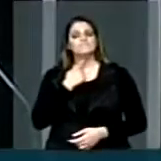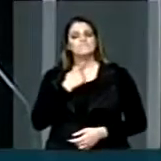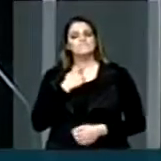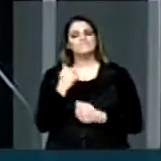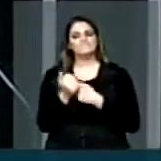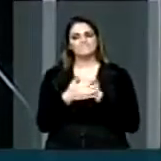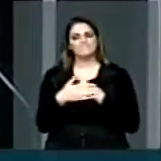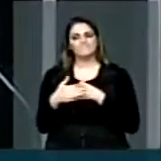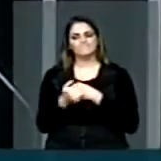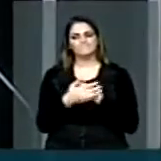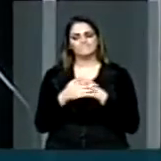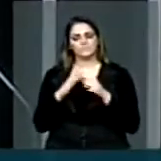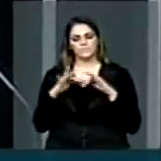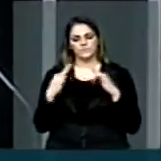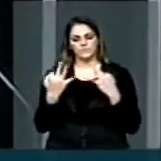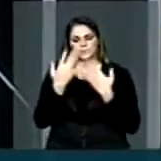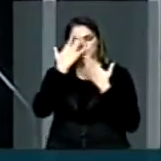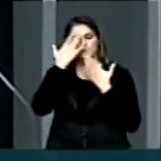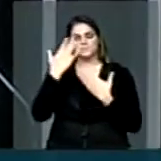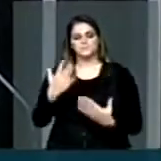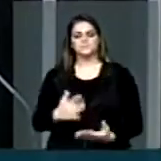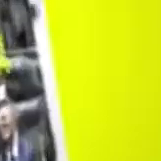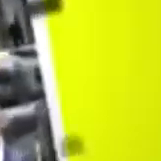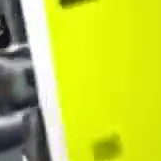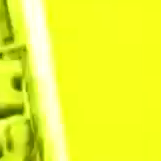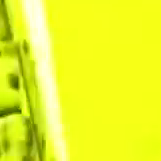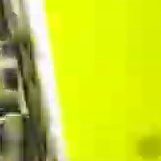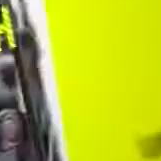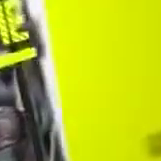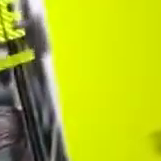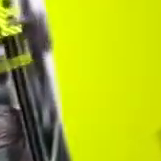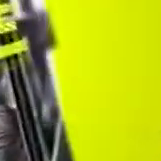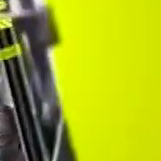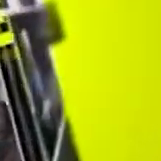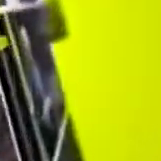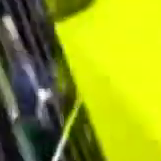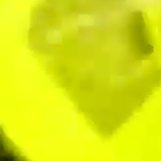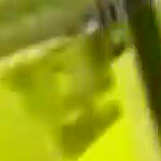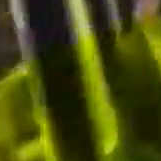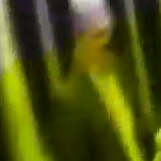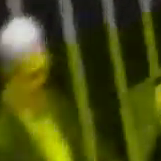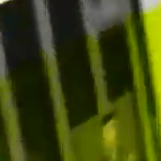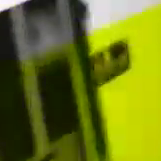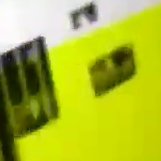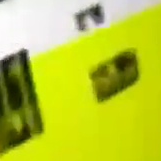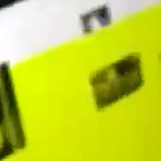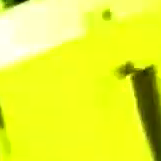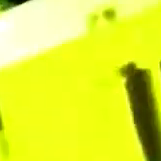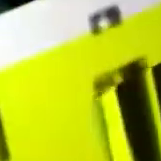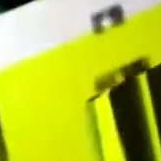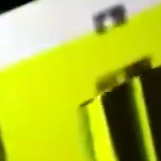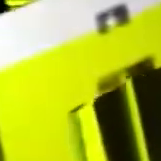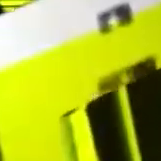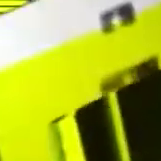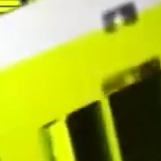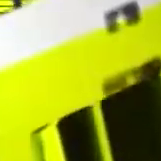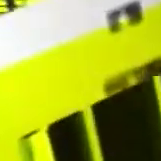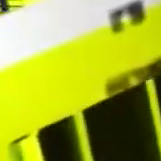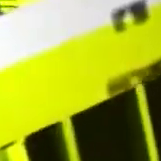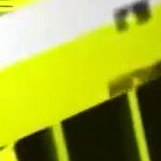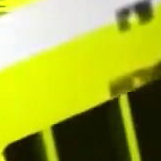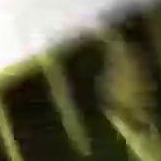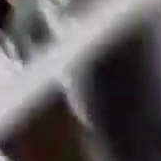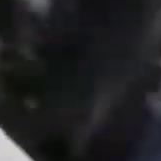conforto à família da Alineia. Muito obrigado, Sr. Presidente. Não que sejam menos importantes... Um segundo